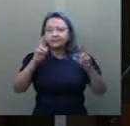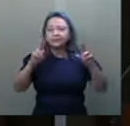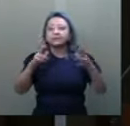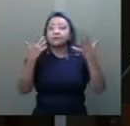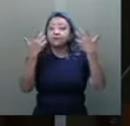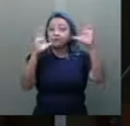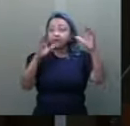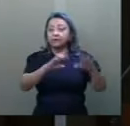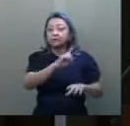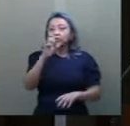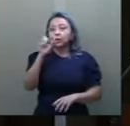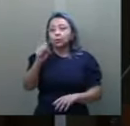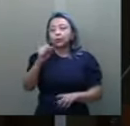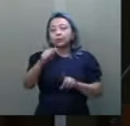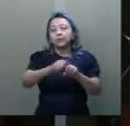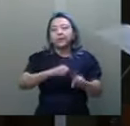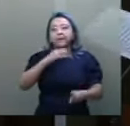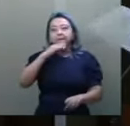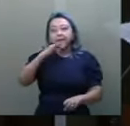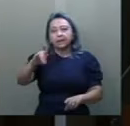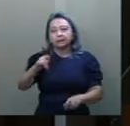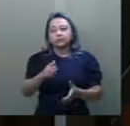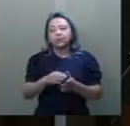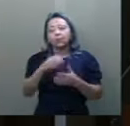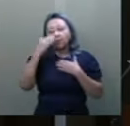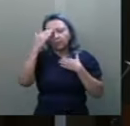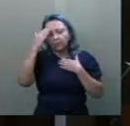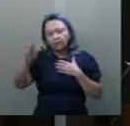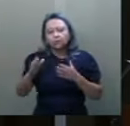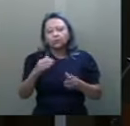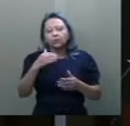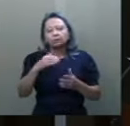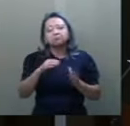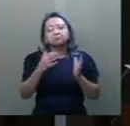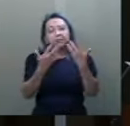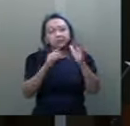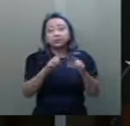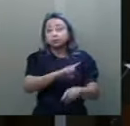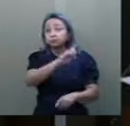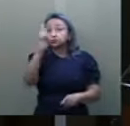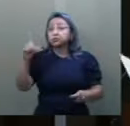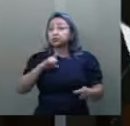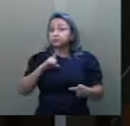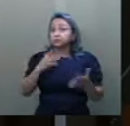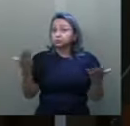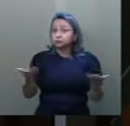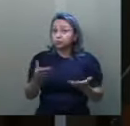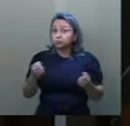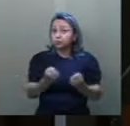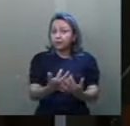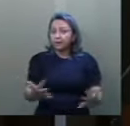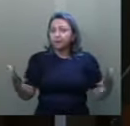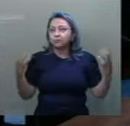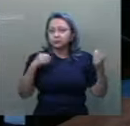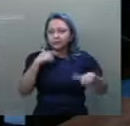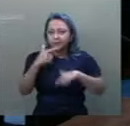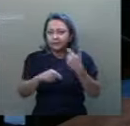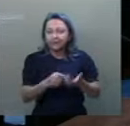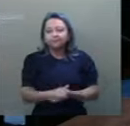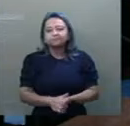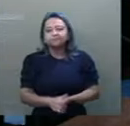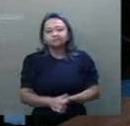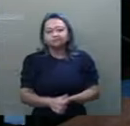o 8 de março, presidente. Obrigado e parabéns pelo dia produtivo que tivemos nesse plenário hoje. Obrigado,